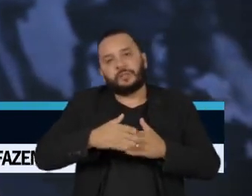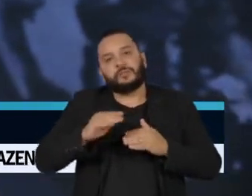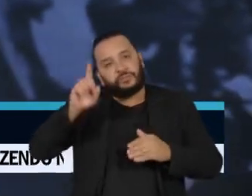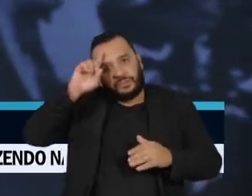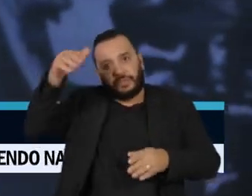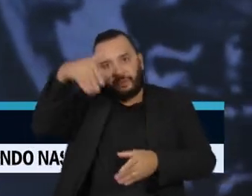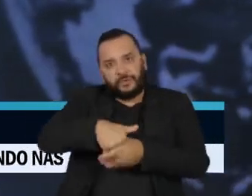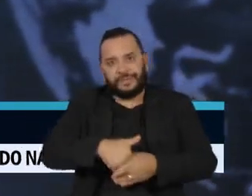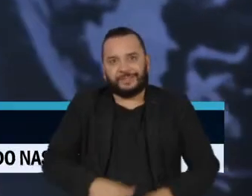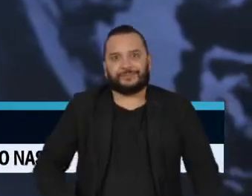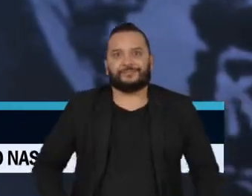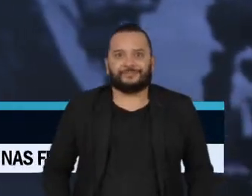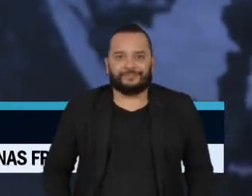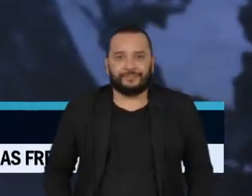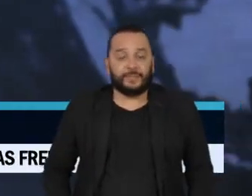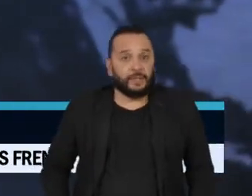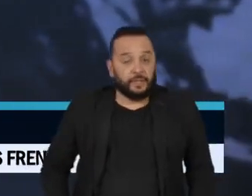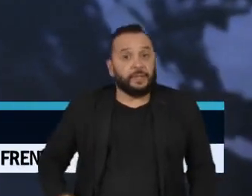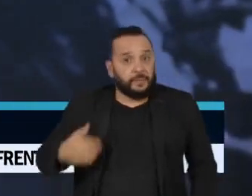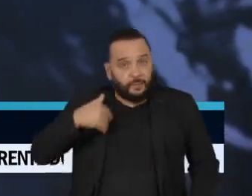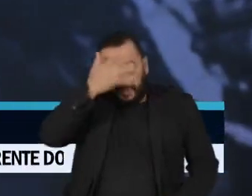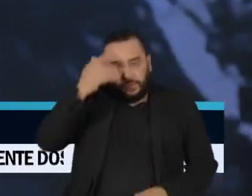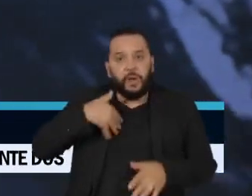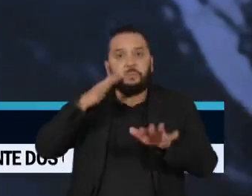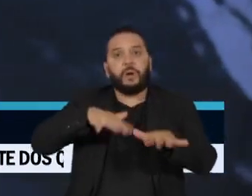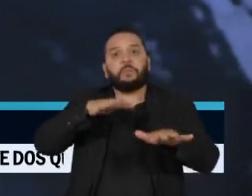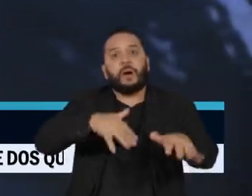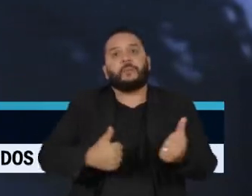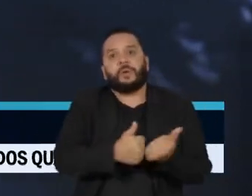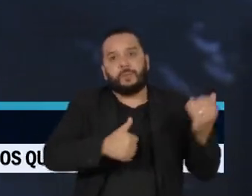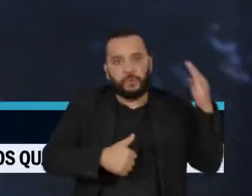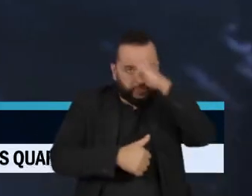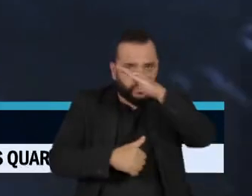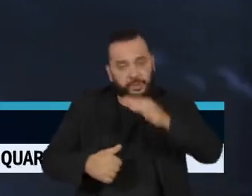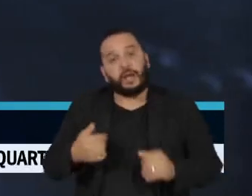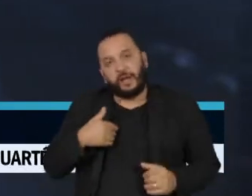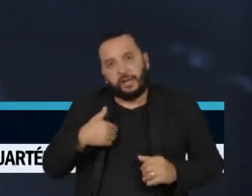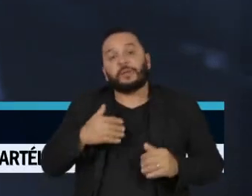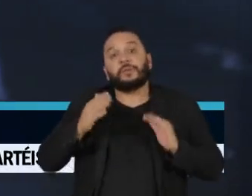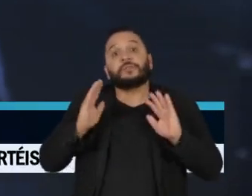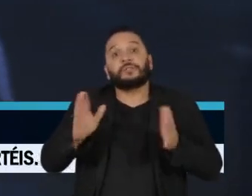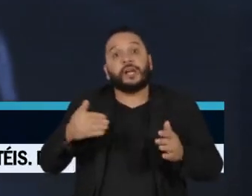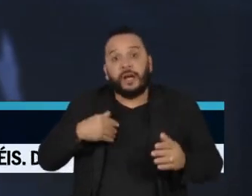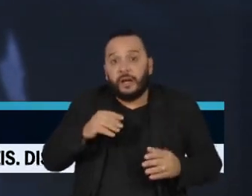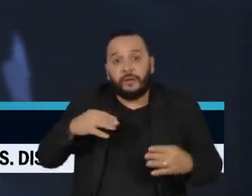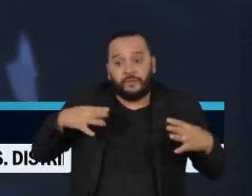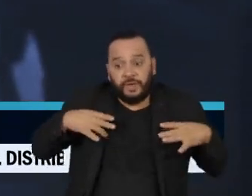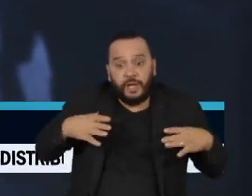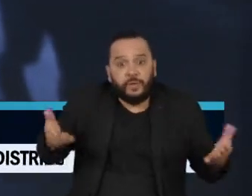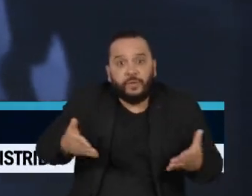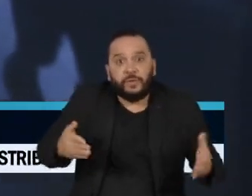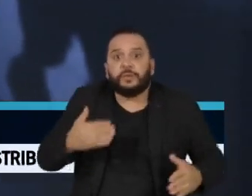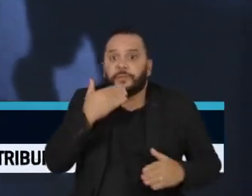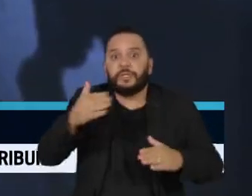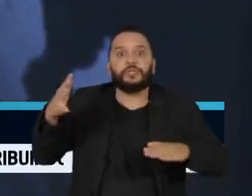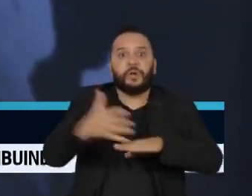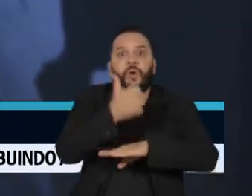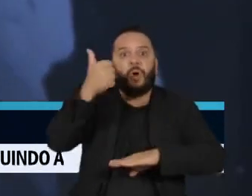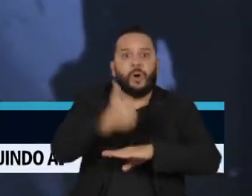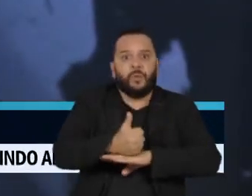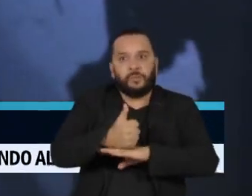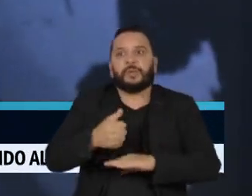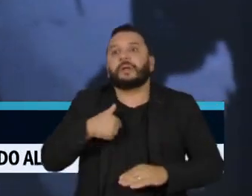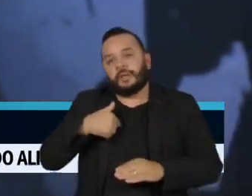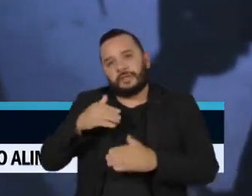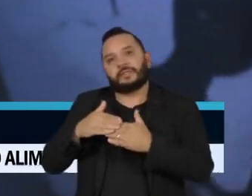Manifestantes bolsonaristas foram às ruas neste feriado da Proclamação da República para pedir um golpe de Estado. Os grupos se concentram em frente a